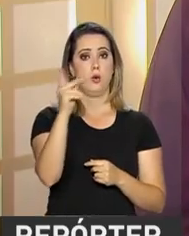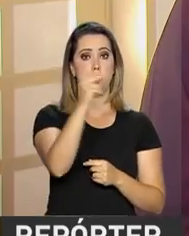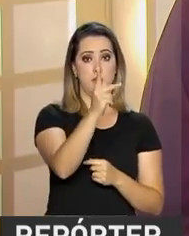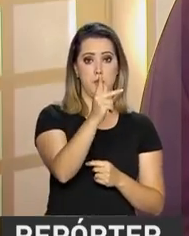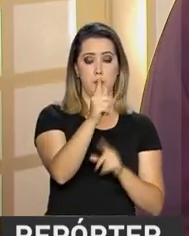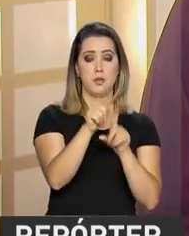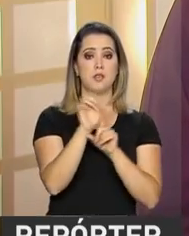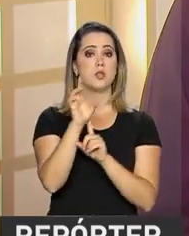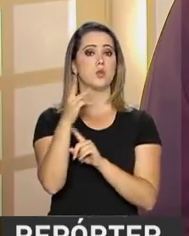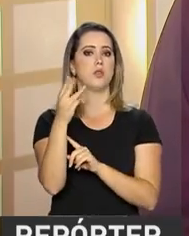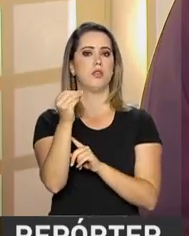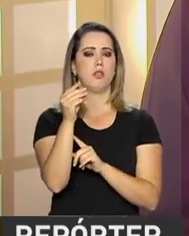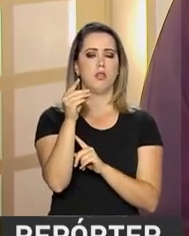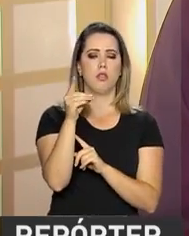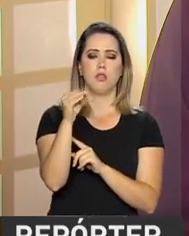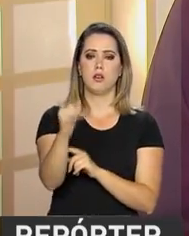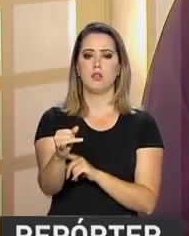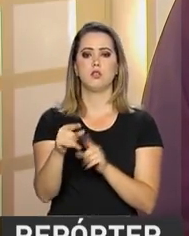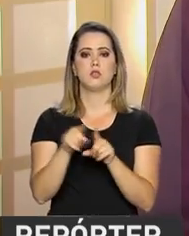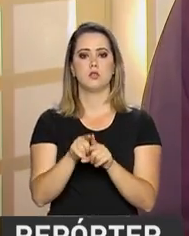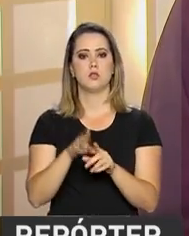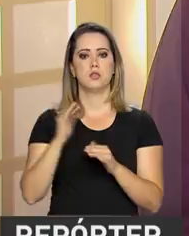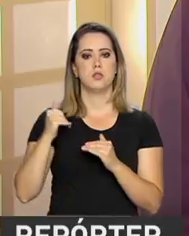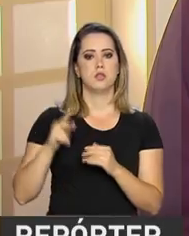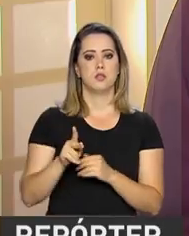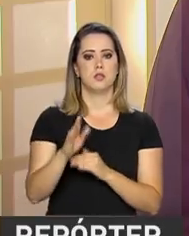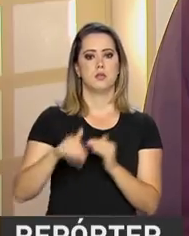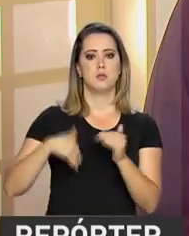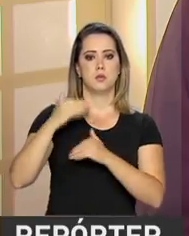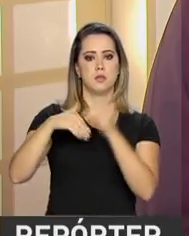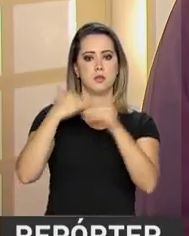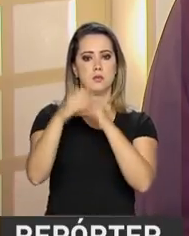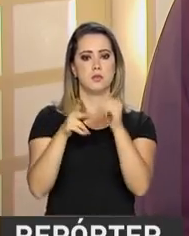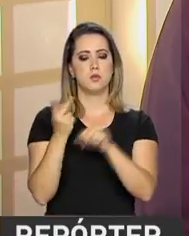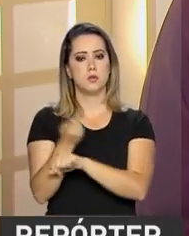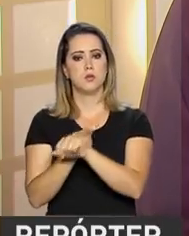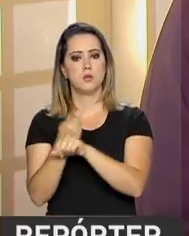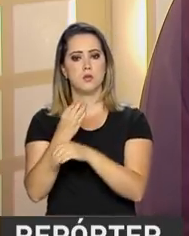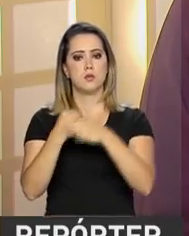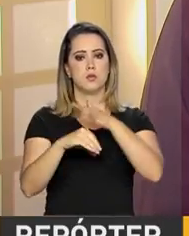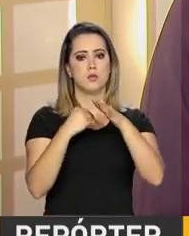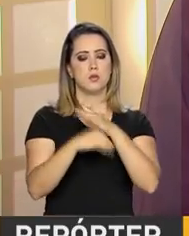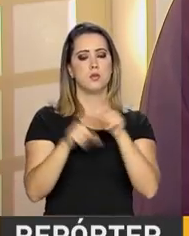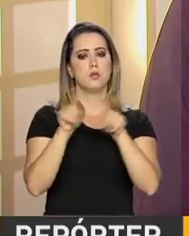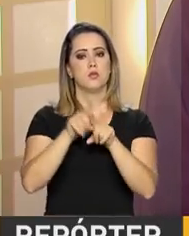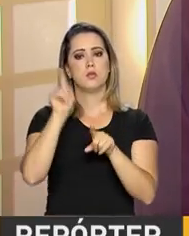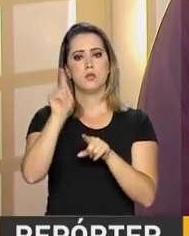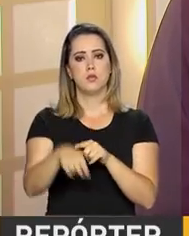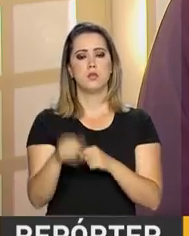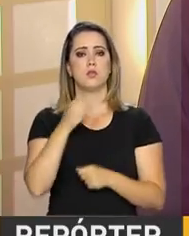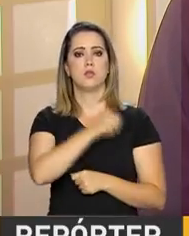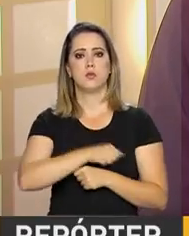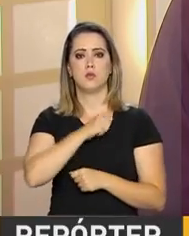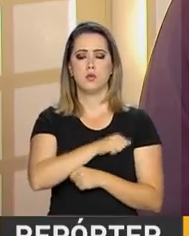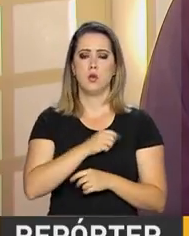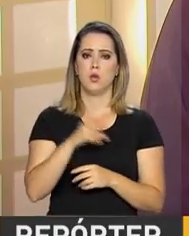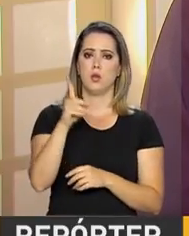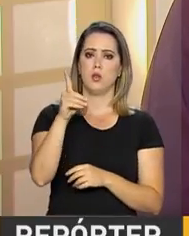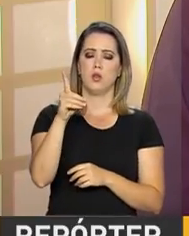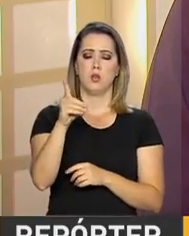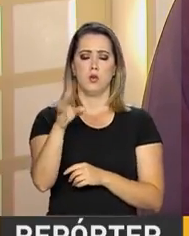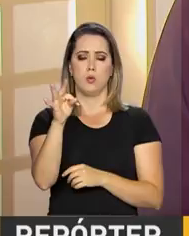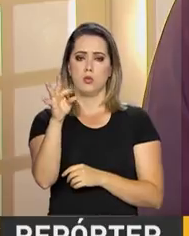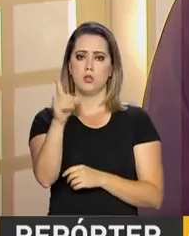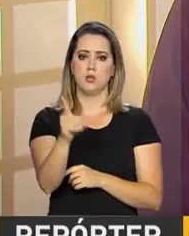vez mais brasileiros fazem como Rafael e escolhem essa nova forma de investimento. Uma prova disso é que em agosto o Tesouro Direto superou